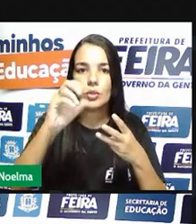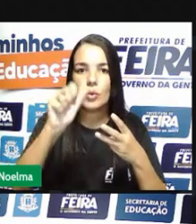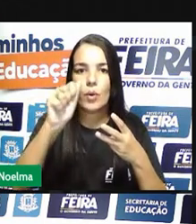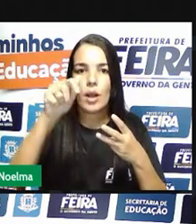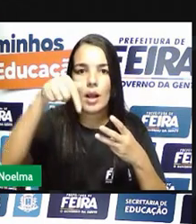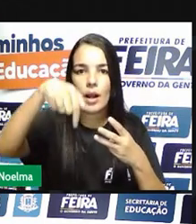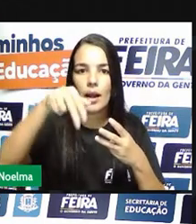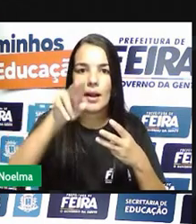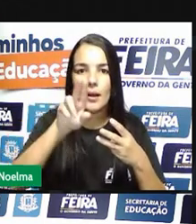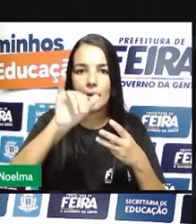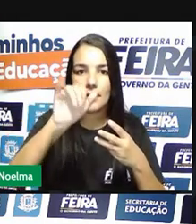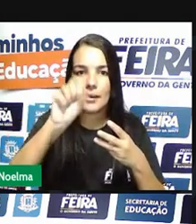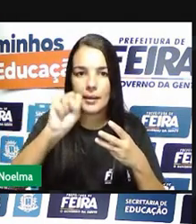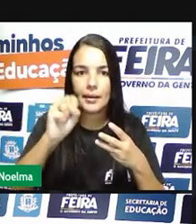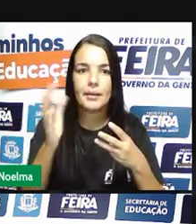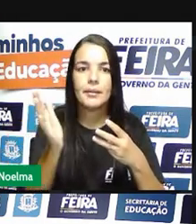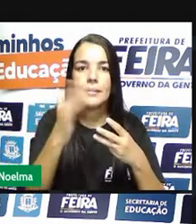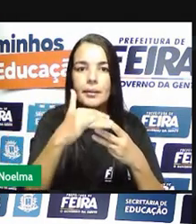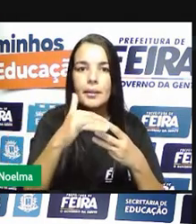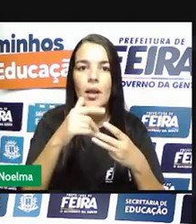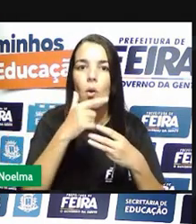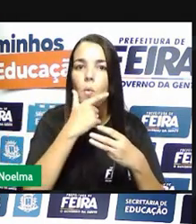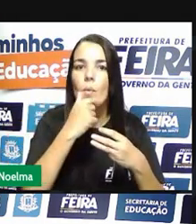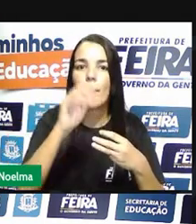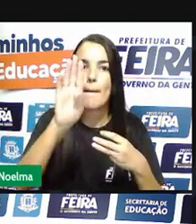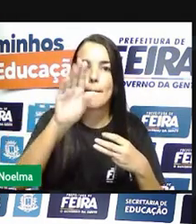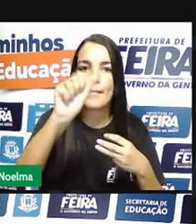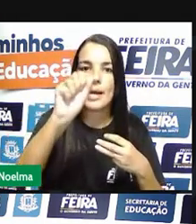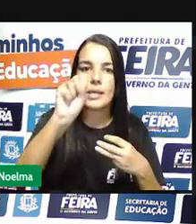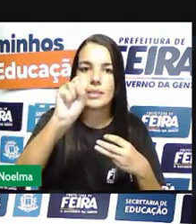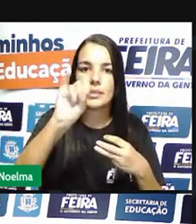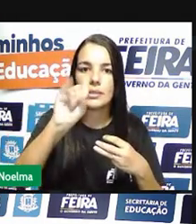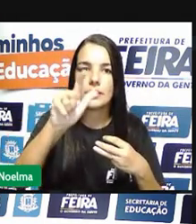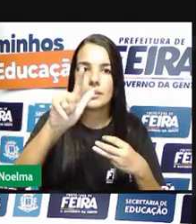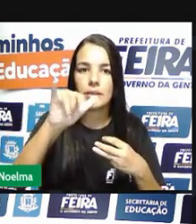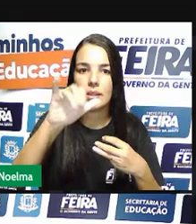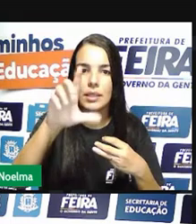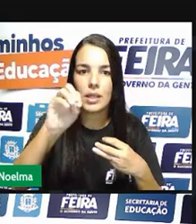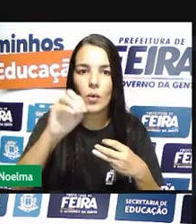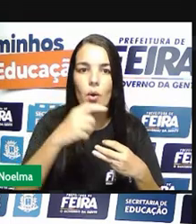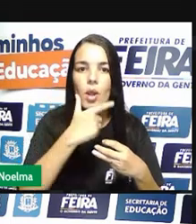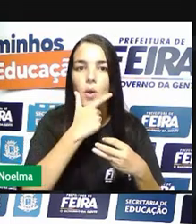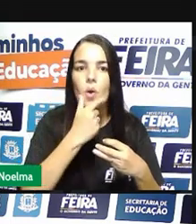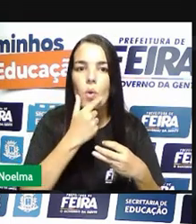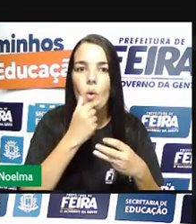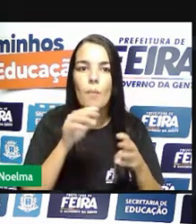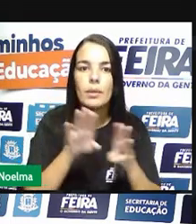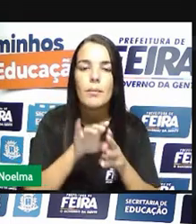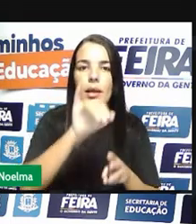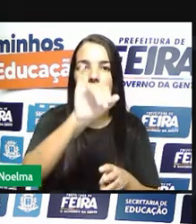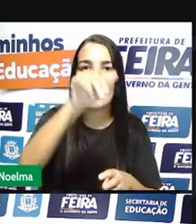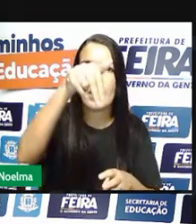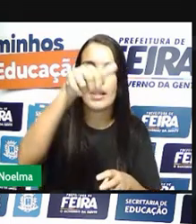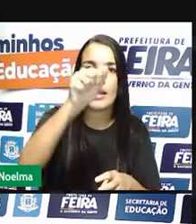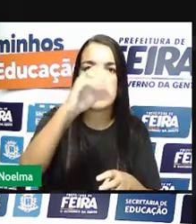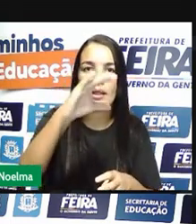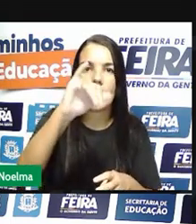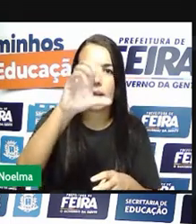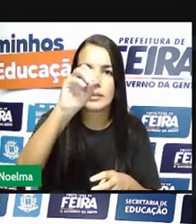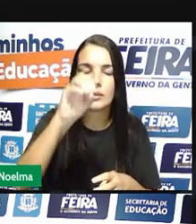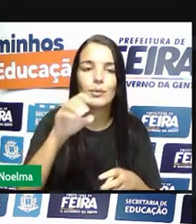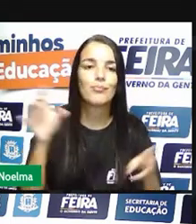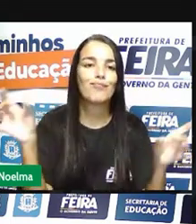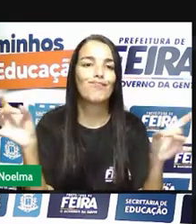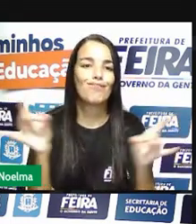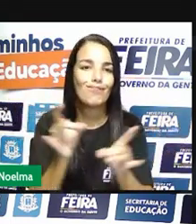mestre de campo de campo militar Inácio Correia Pamplona esses três aí eles